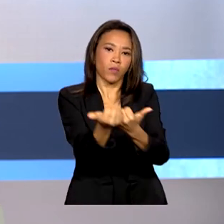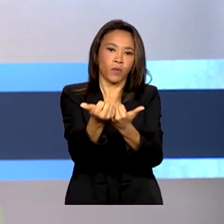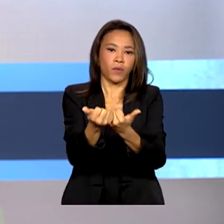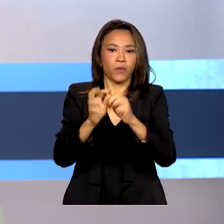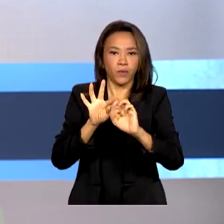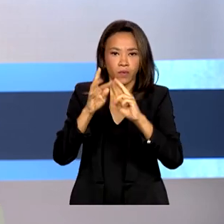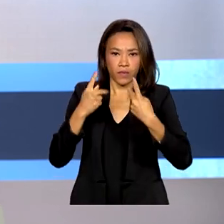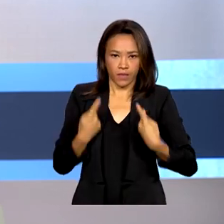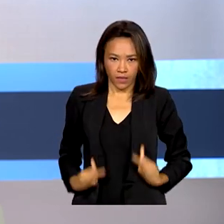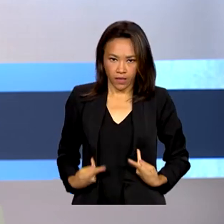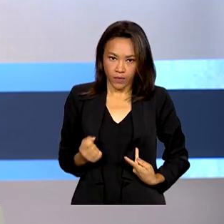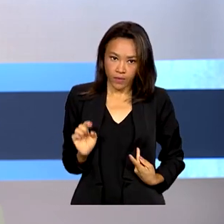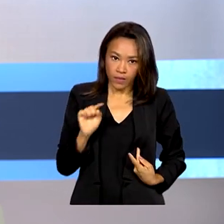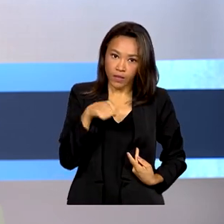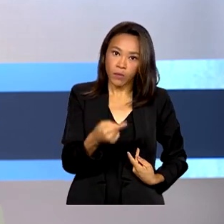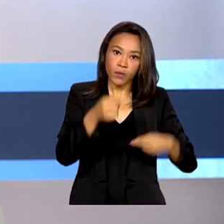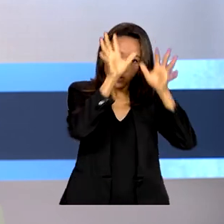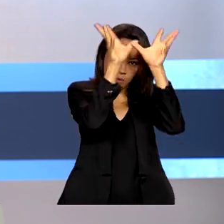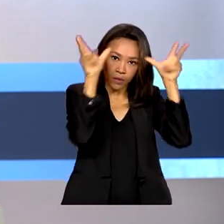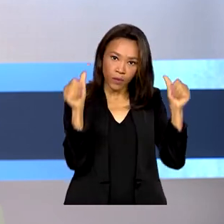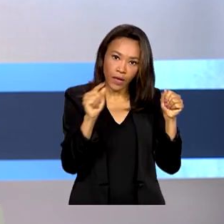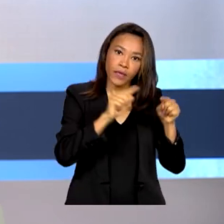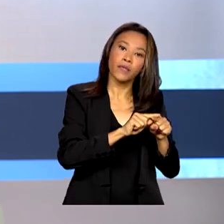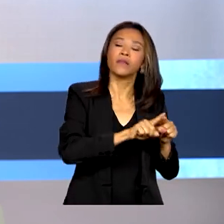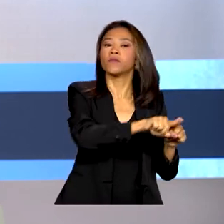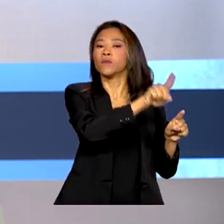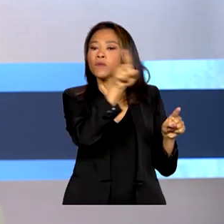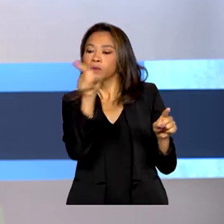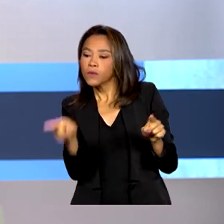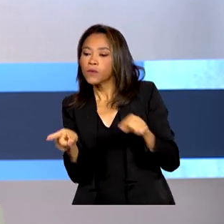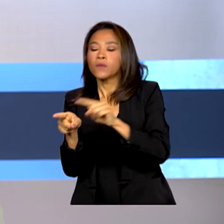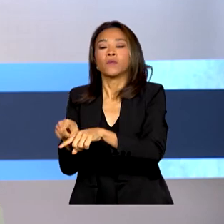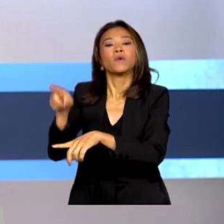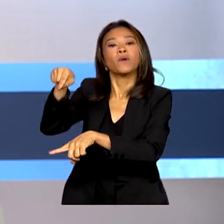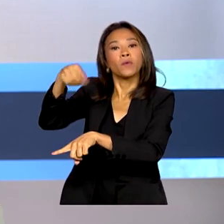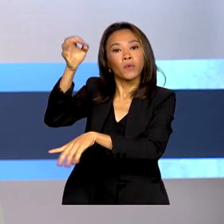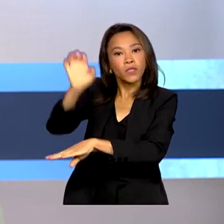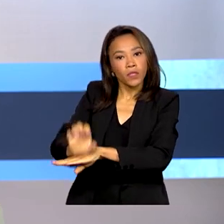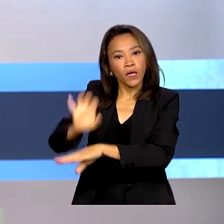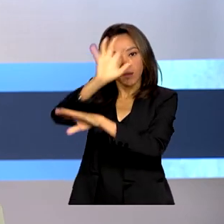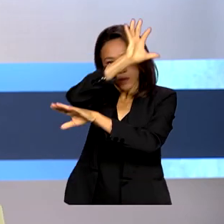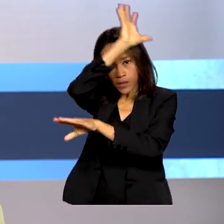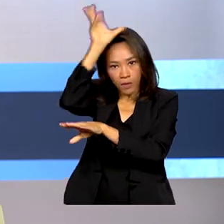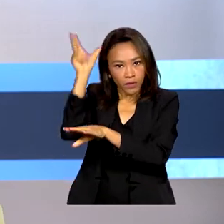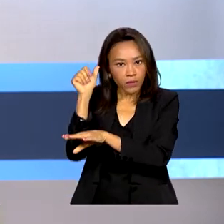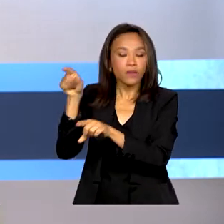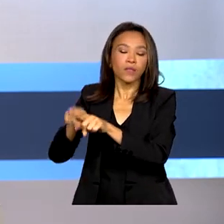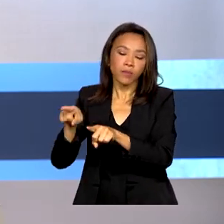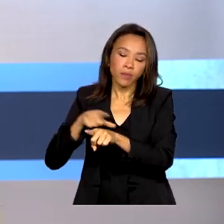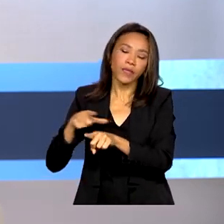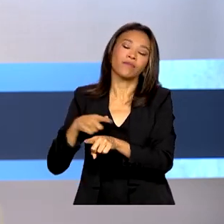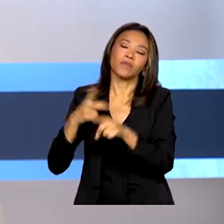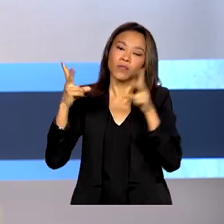humanitária. Depois do Acre, os ministros visitaram Manaus, no Amazonas, também afetada por fortes chuvas.